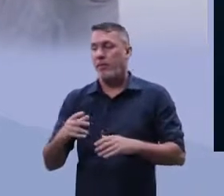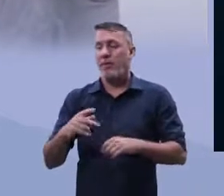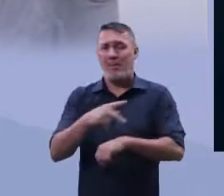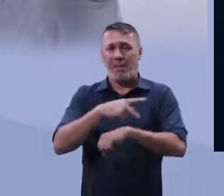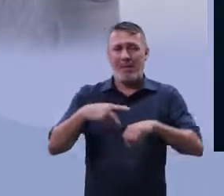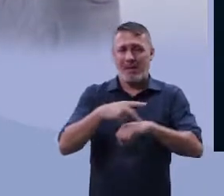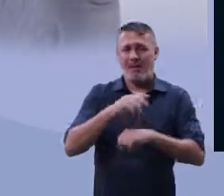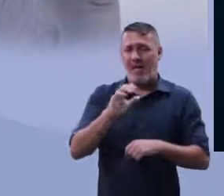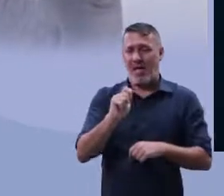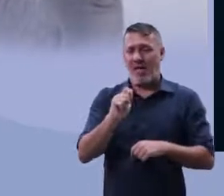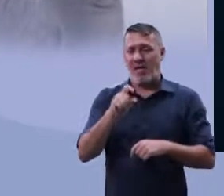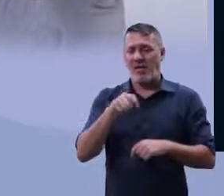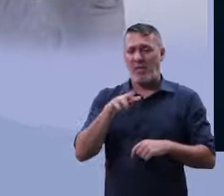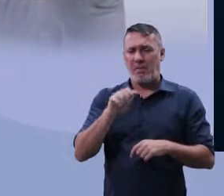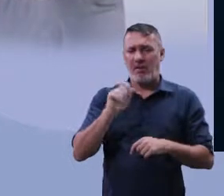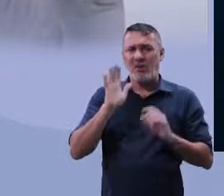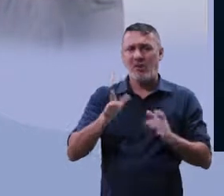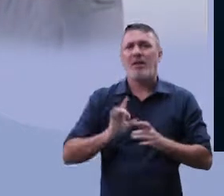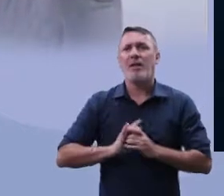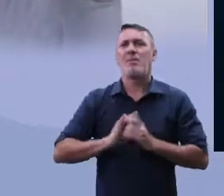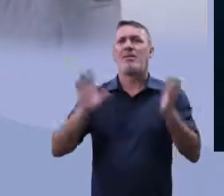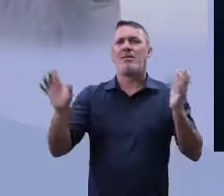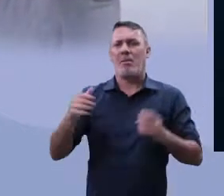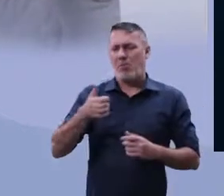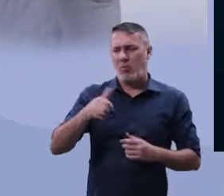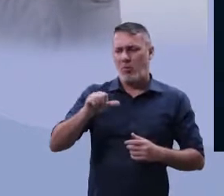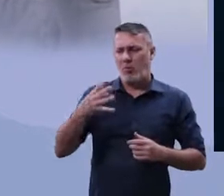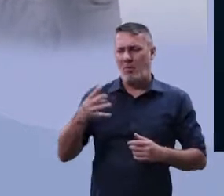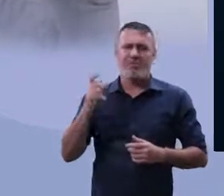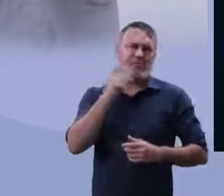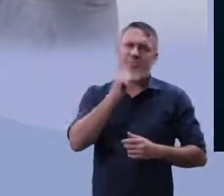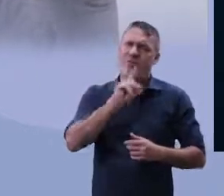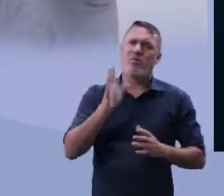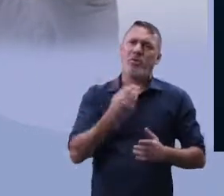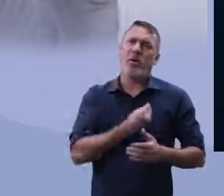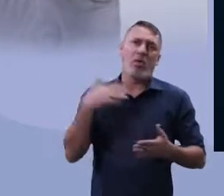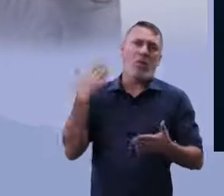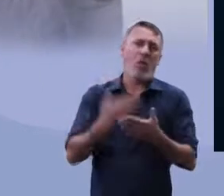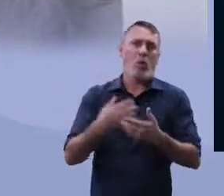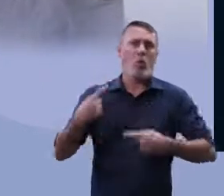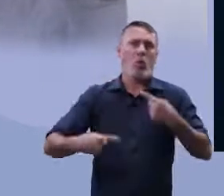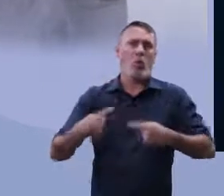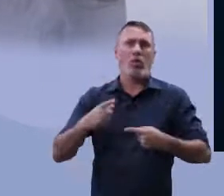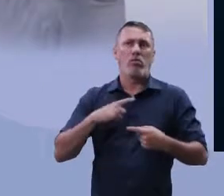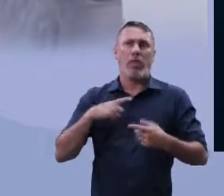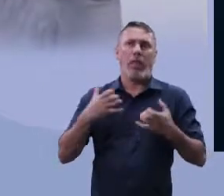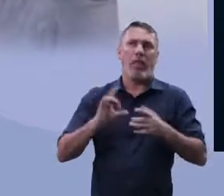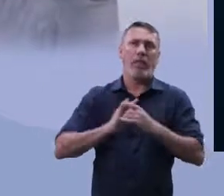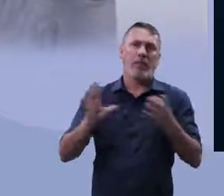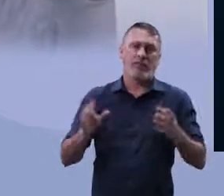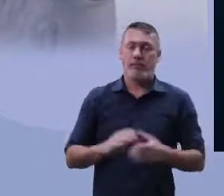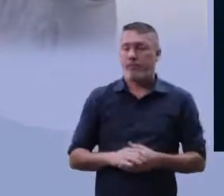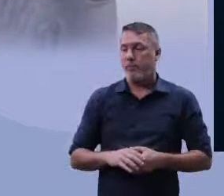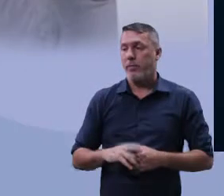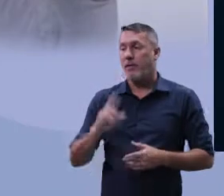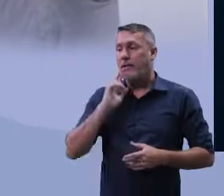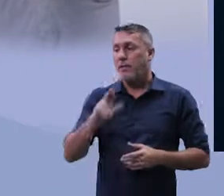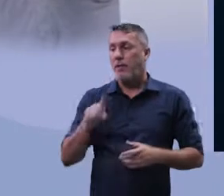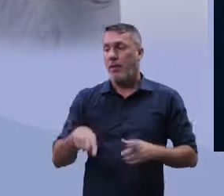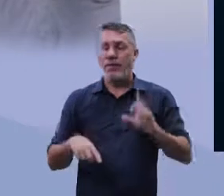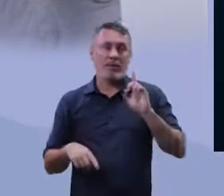1947? Não, ela está brigando ainda pela sua independência. Aí vem o gabarito, letra D, os governos de Índia e Paquistão